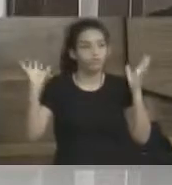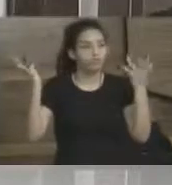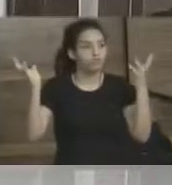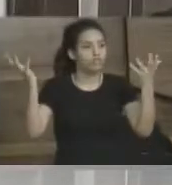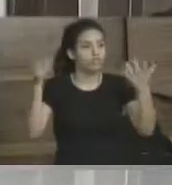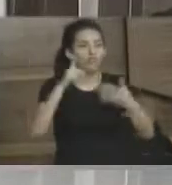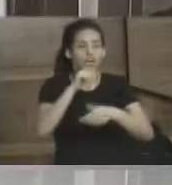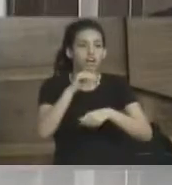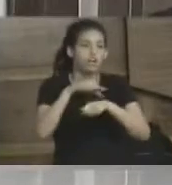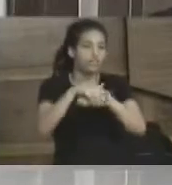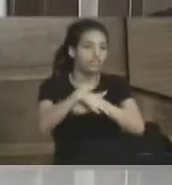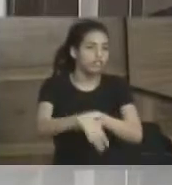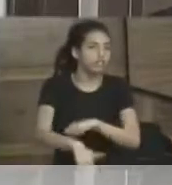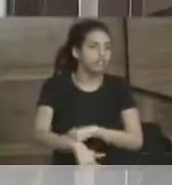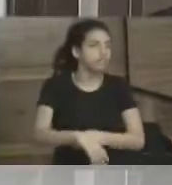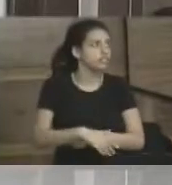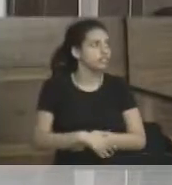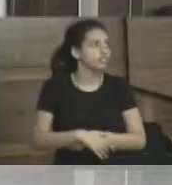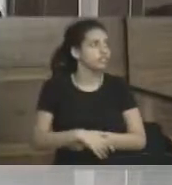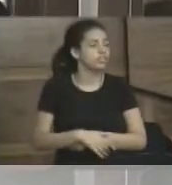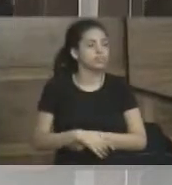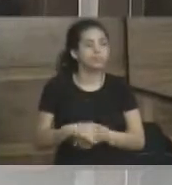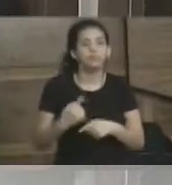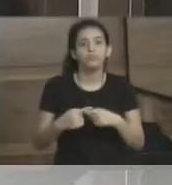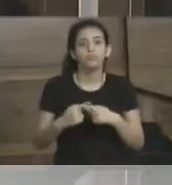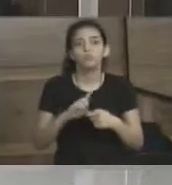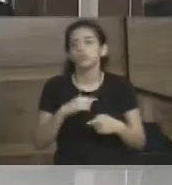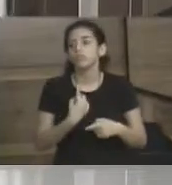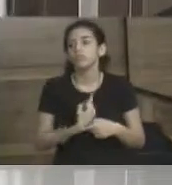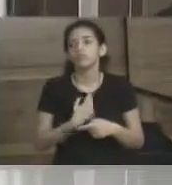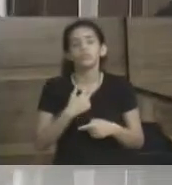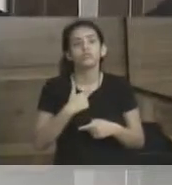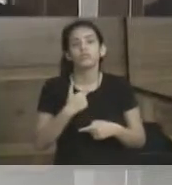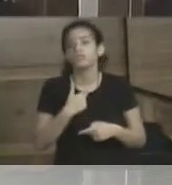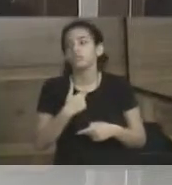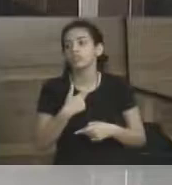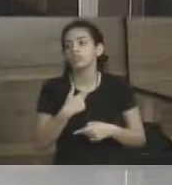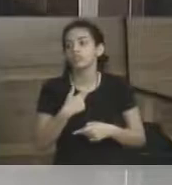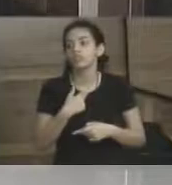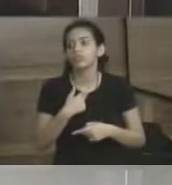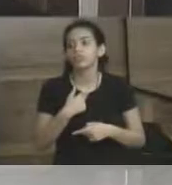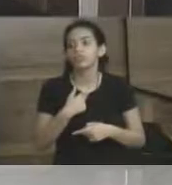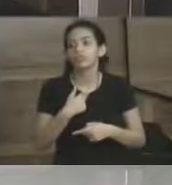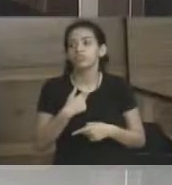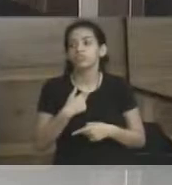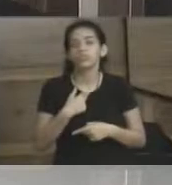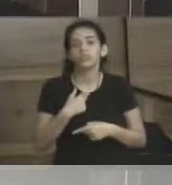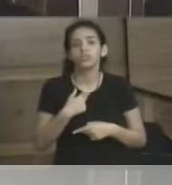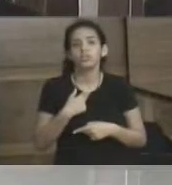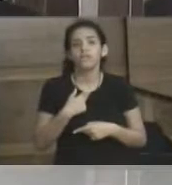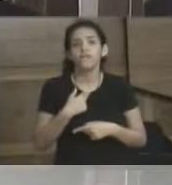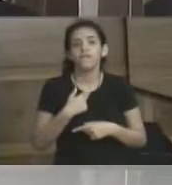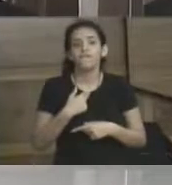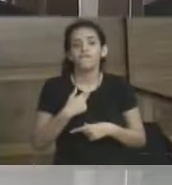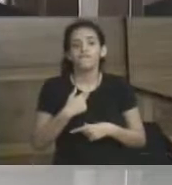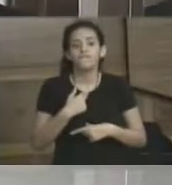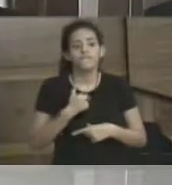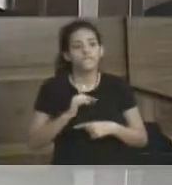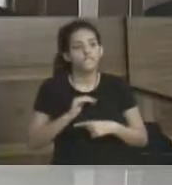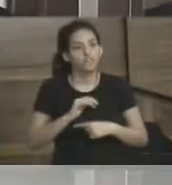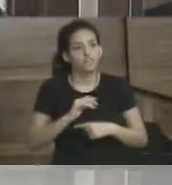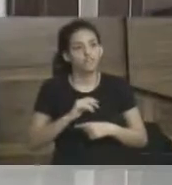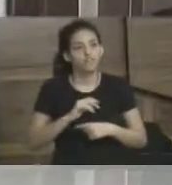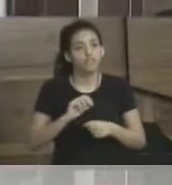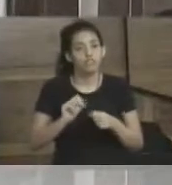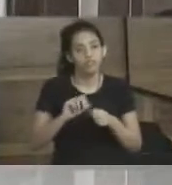queda d'água, tem pedaços. Então, por que a gente não tenta levar isso para iniciativa privada? Se a gente fala tanto em PPP, por que a gente não estabelece uma